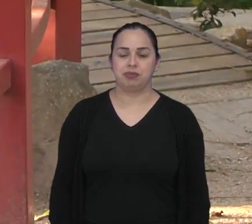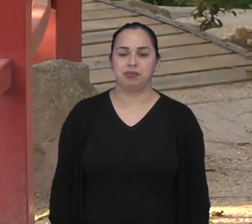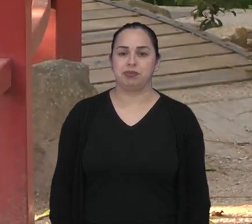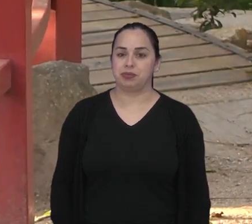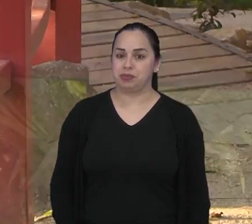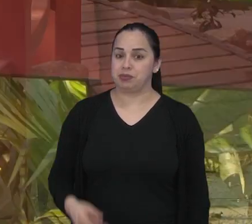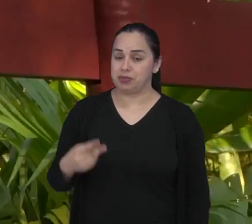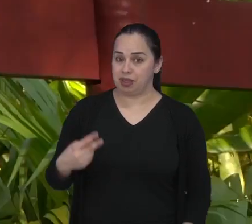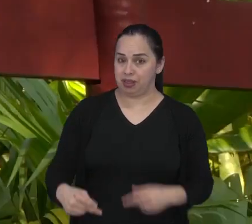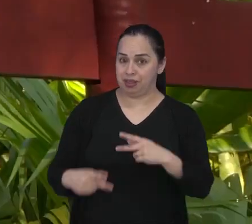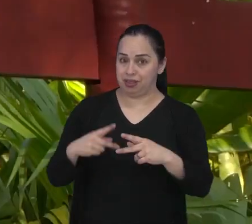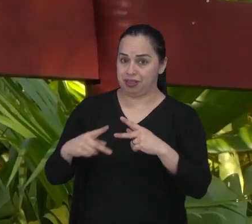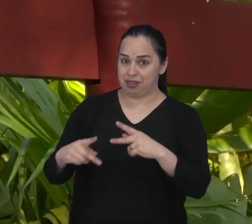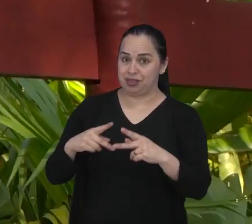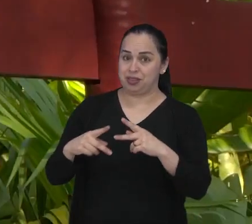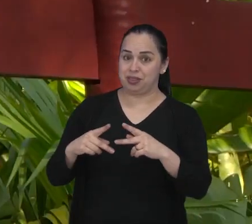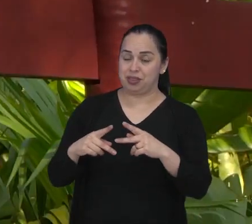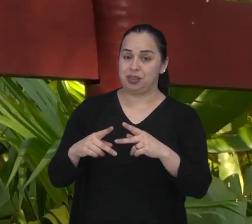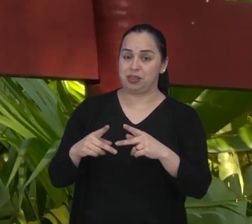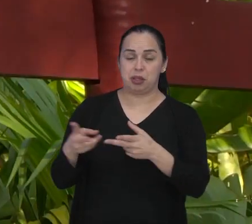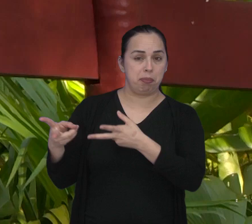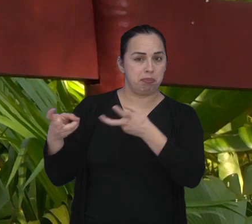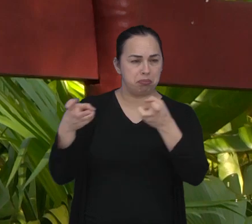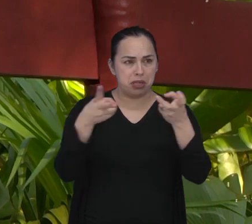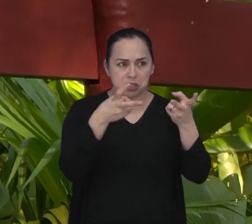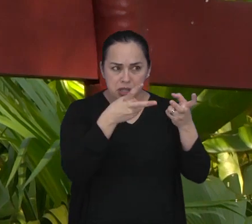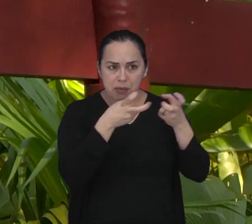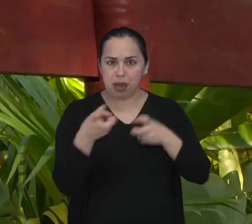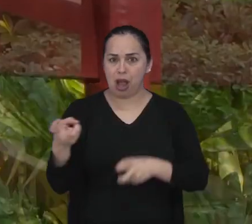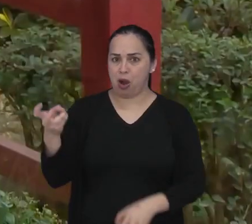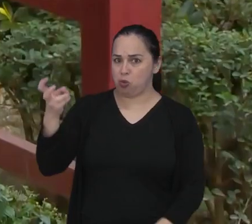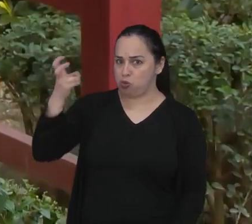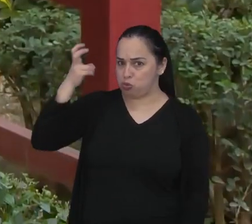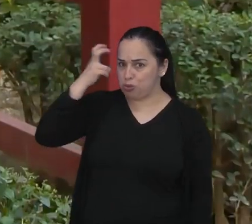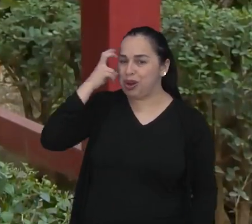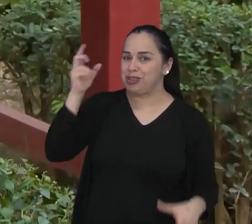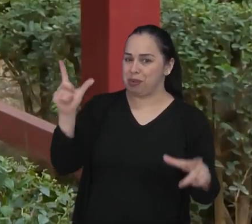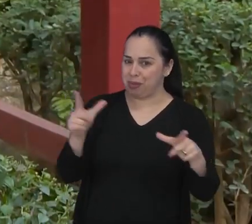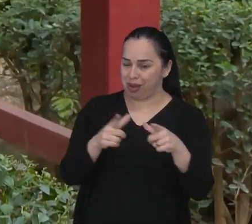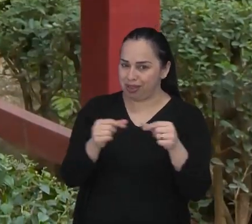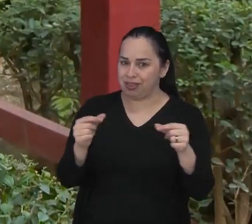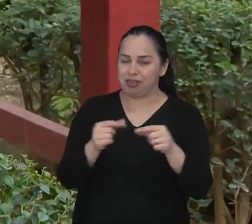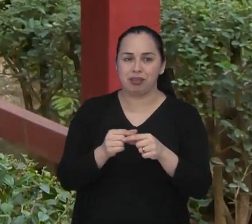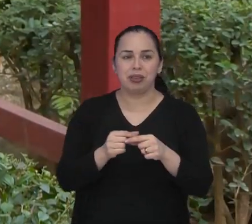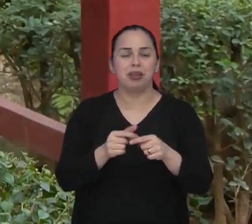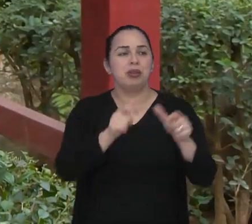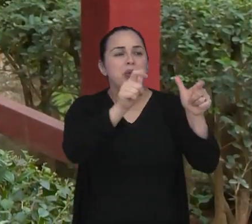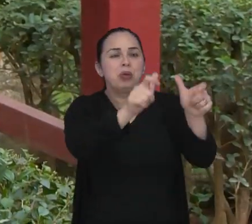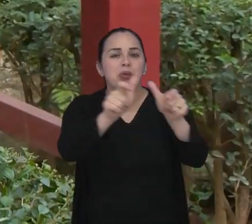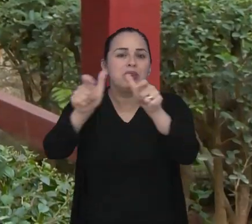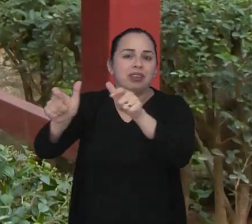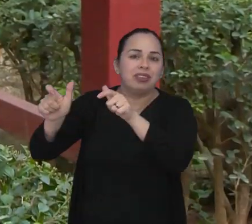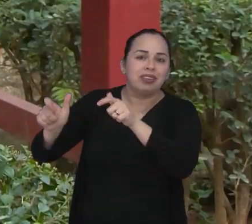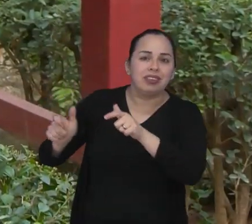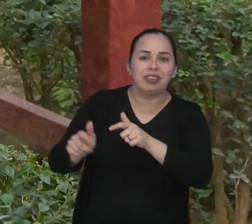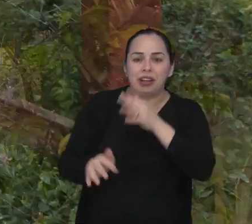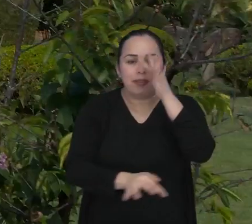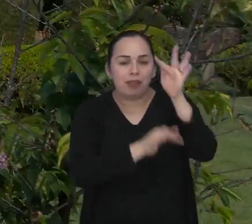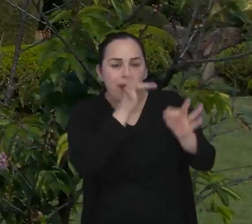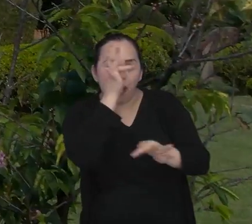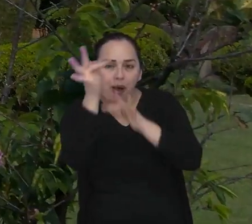Na cidade, o impacto da cultura nipônica ainda pode ser notada na paisagem, pelos jardins